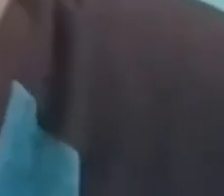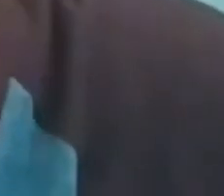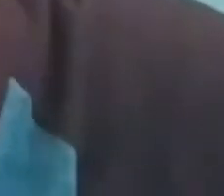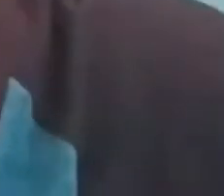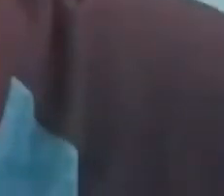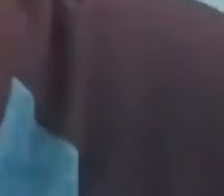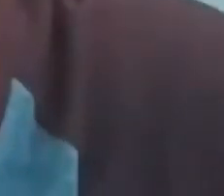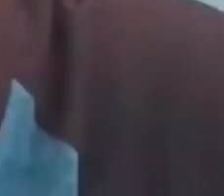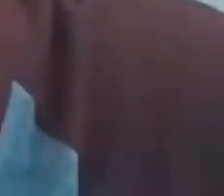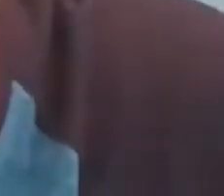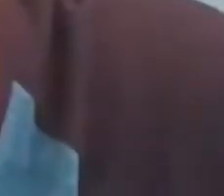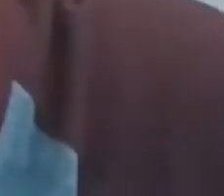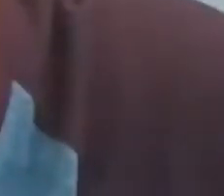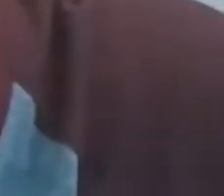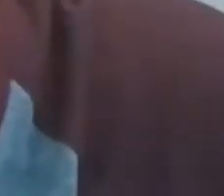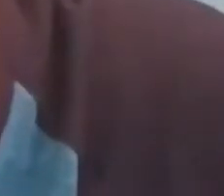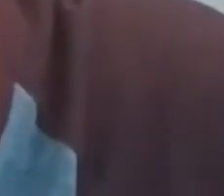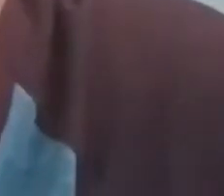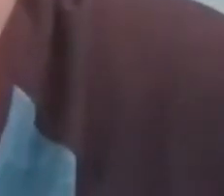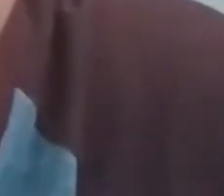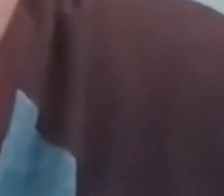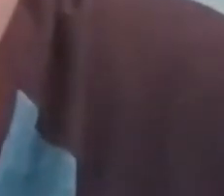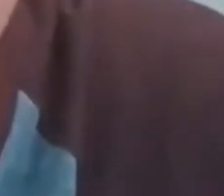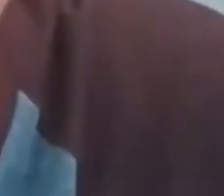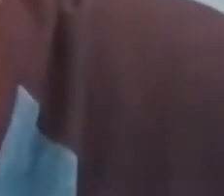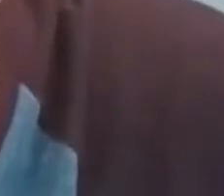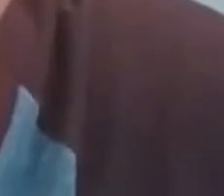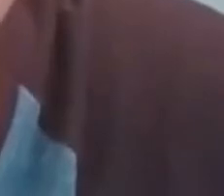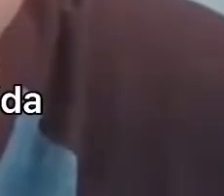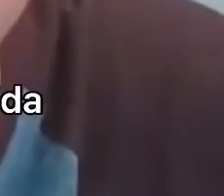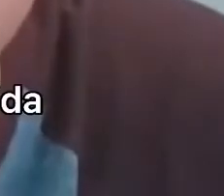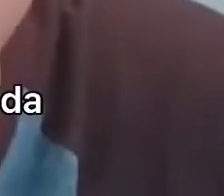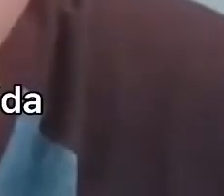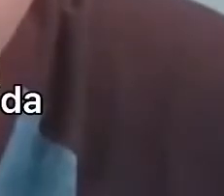isso foi mais importante para